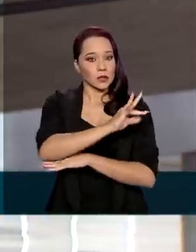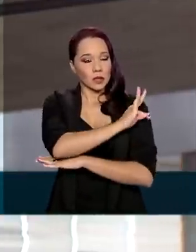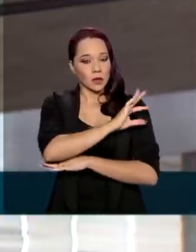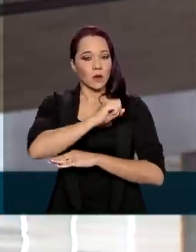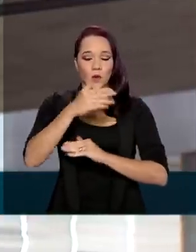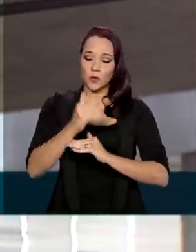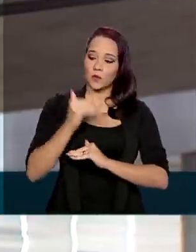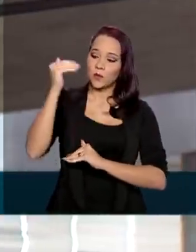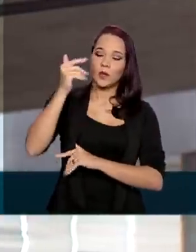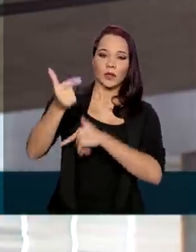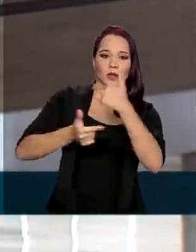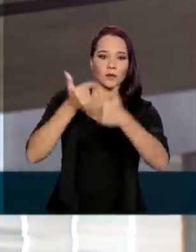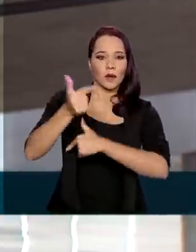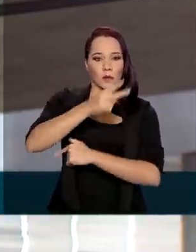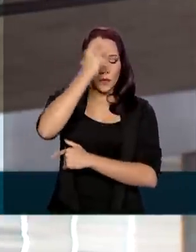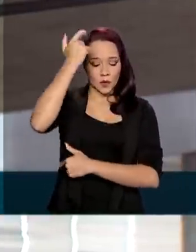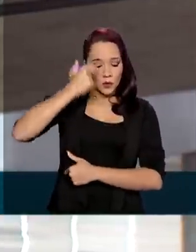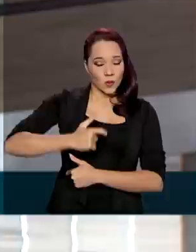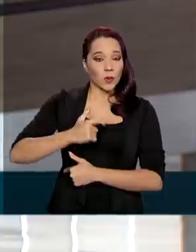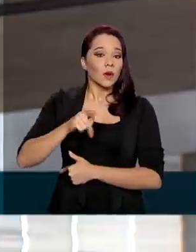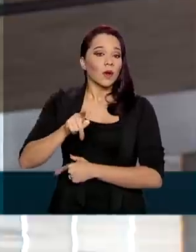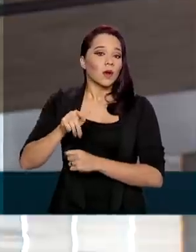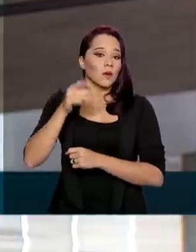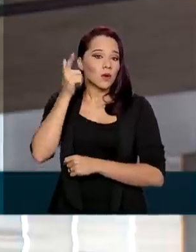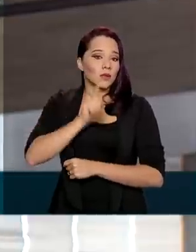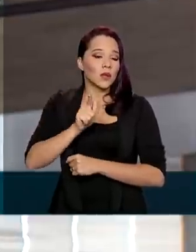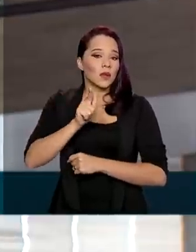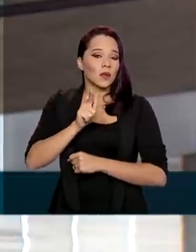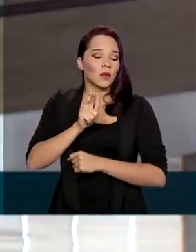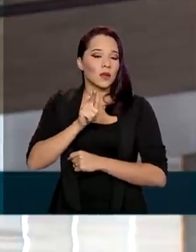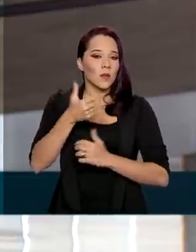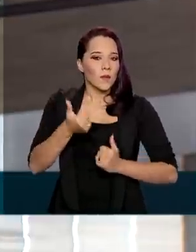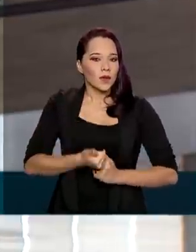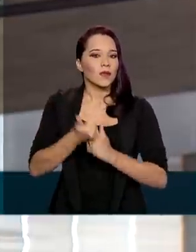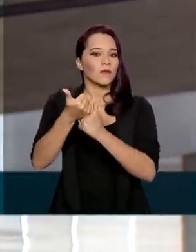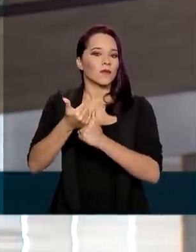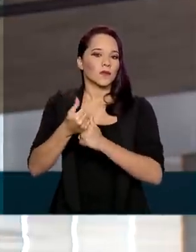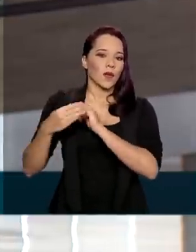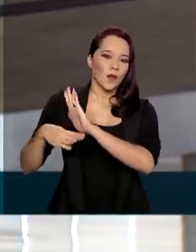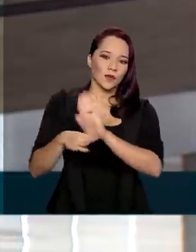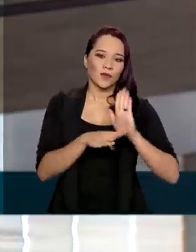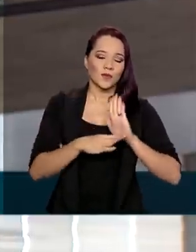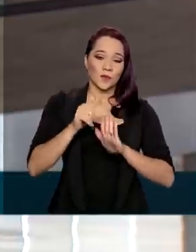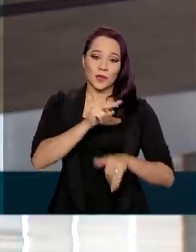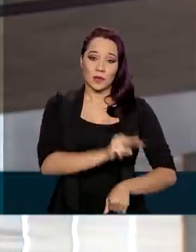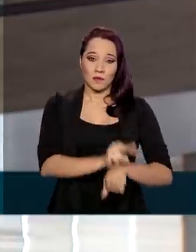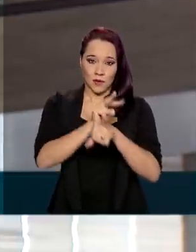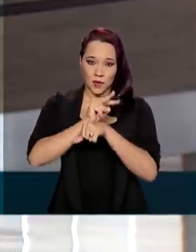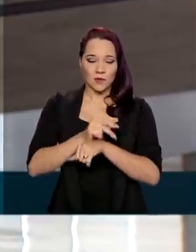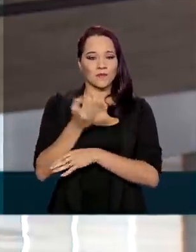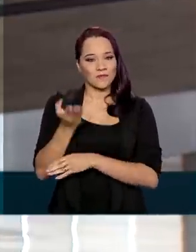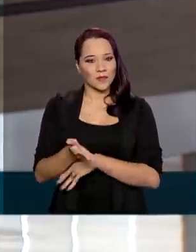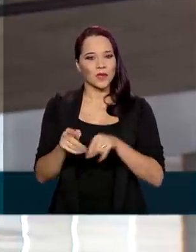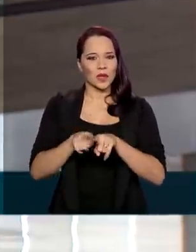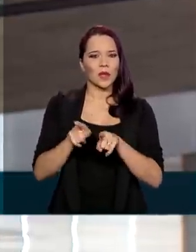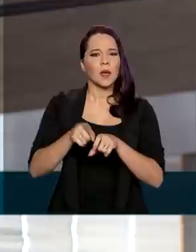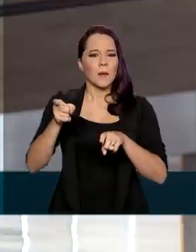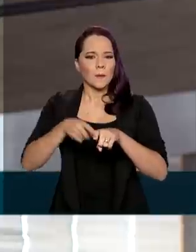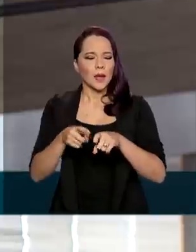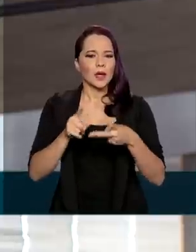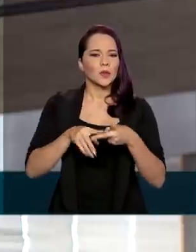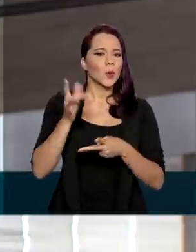que atuam ali como pessoa física vão ser beneficiados por essa linha de crédito, entre eles aí médicos,